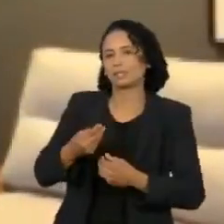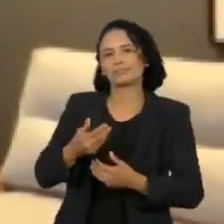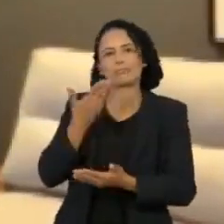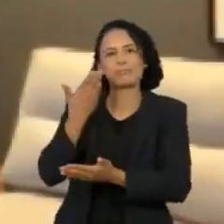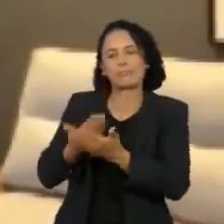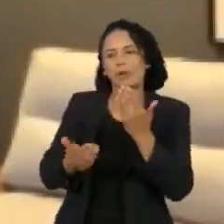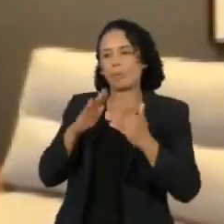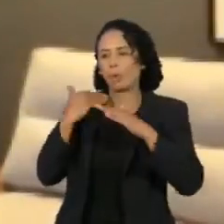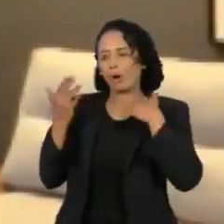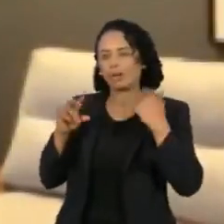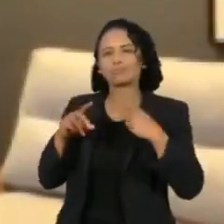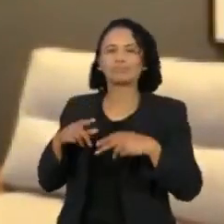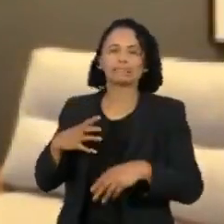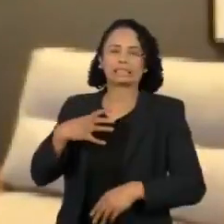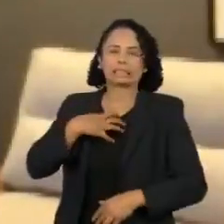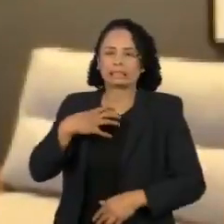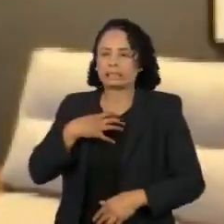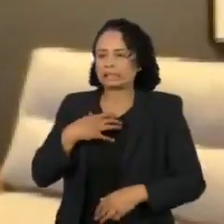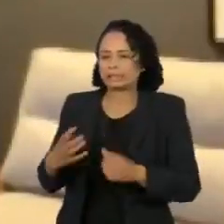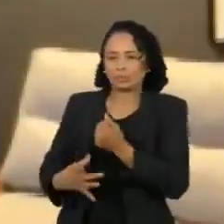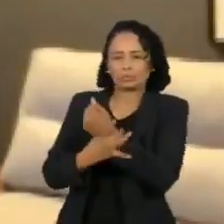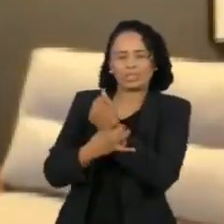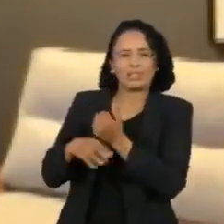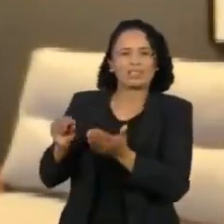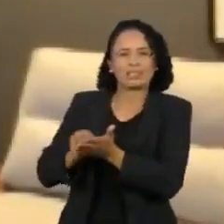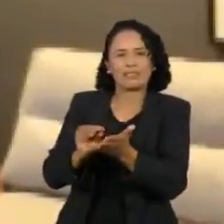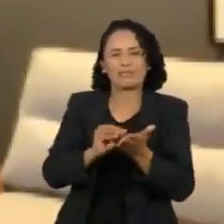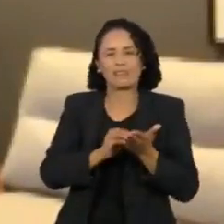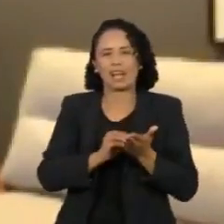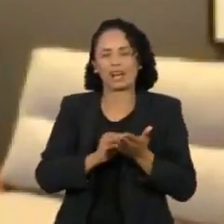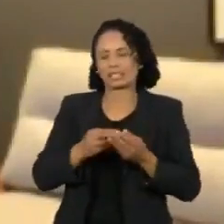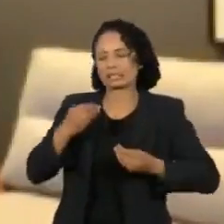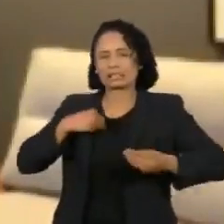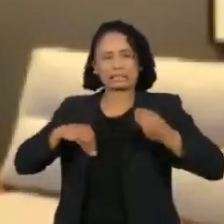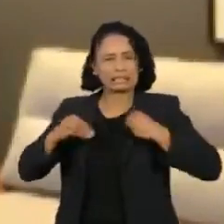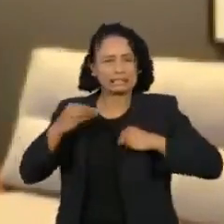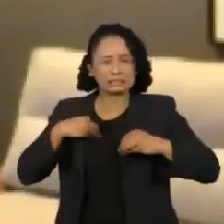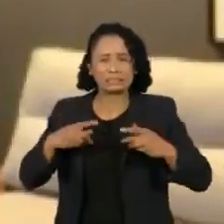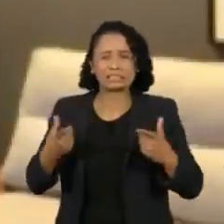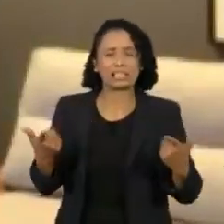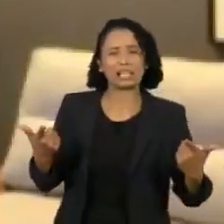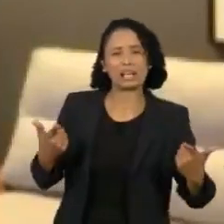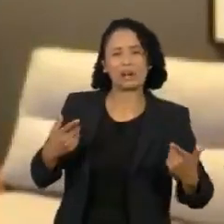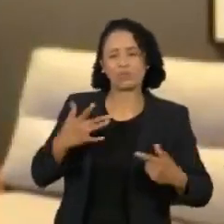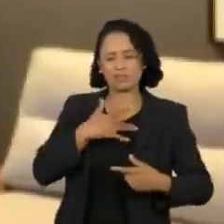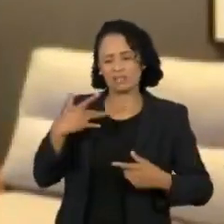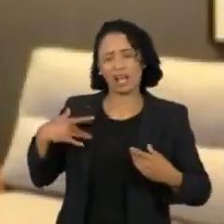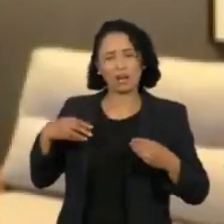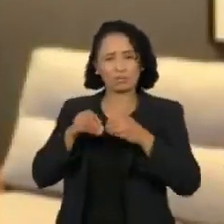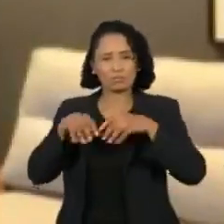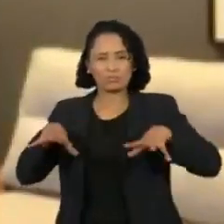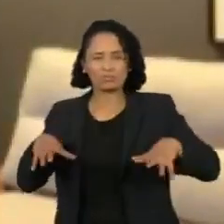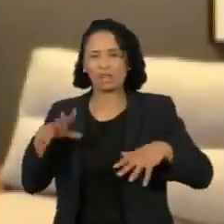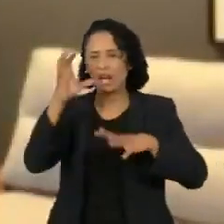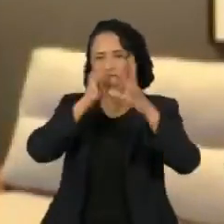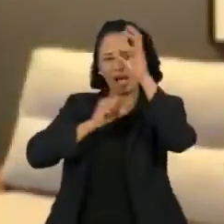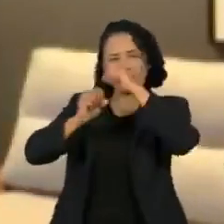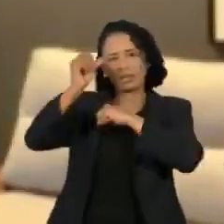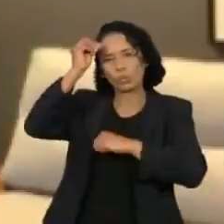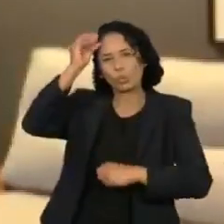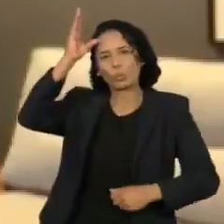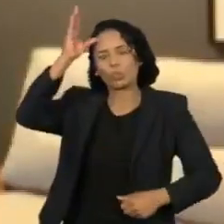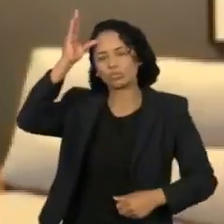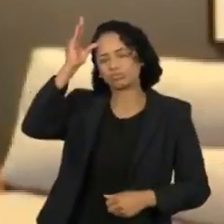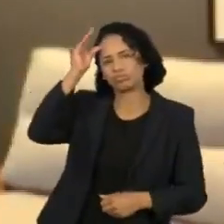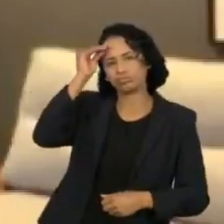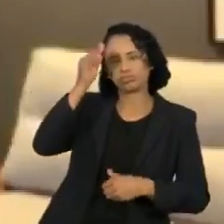a questão socioeconômica, as questões emocionais, o aprendizado. Então, o abalo em